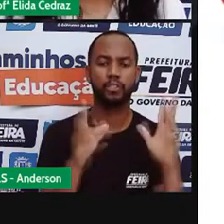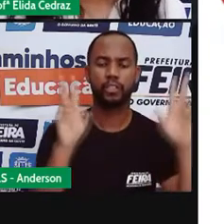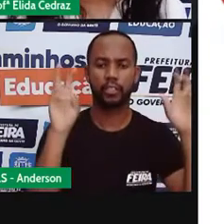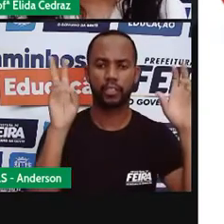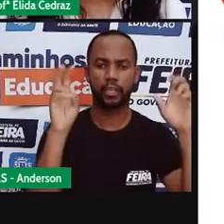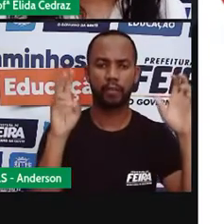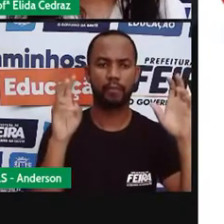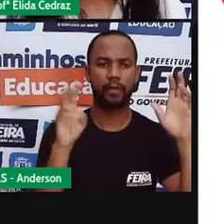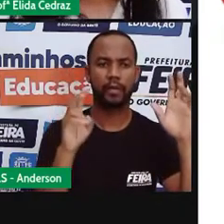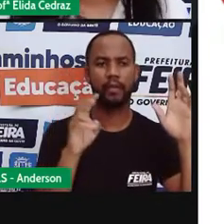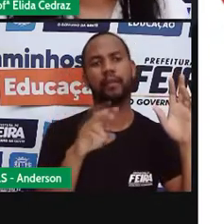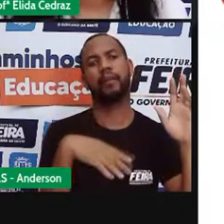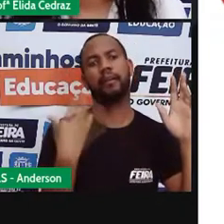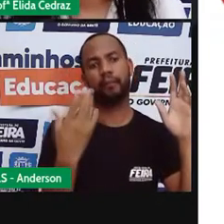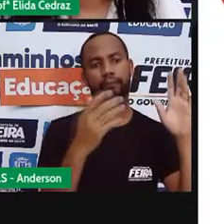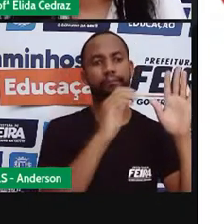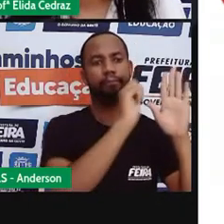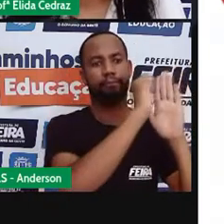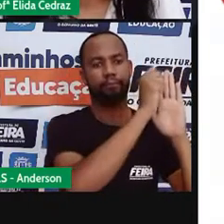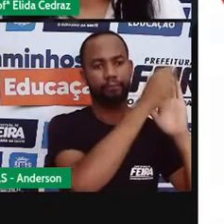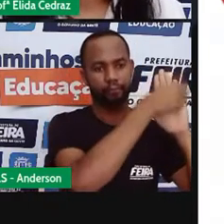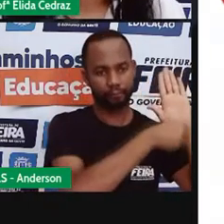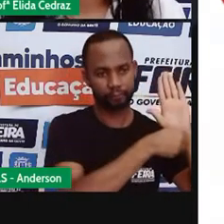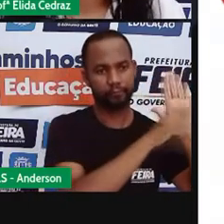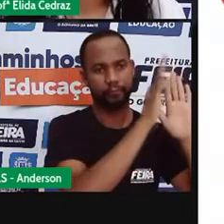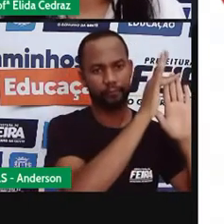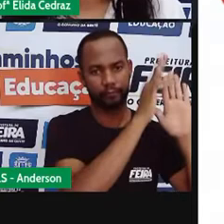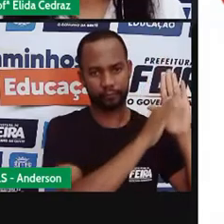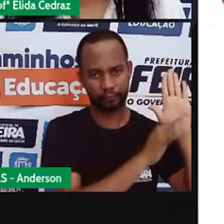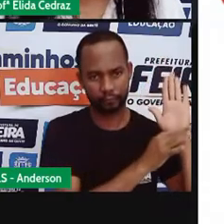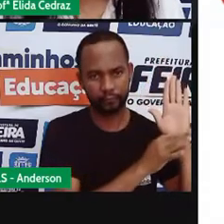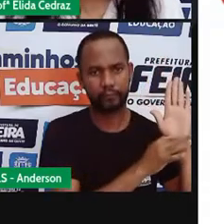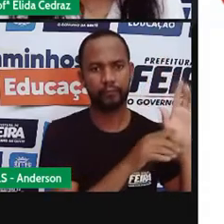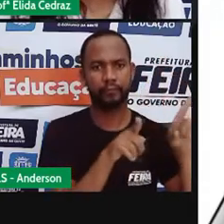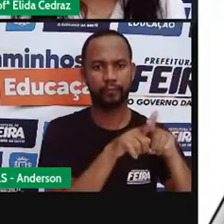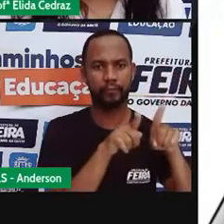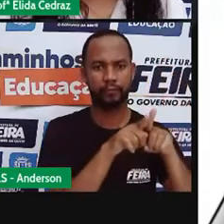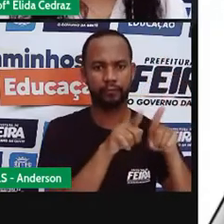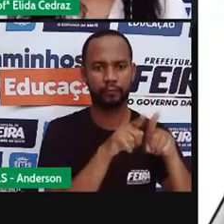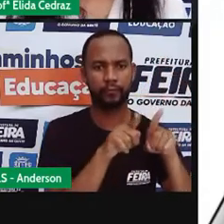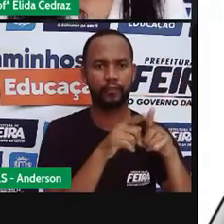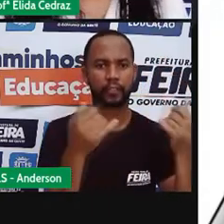Instrucionais, Informativos e Publicitários.